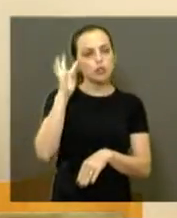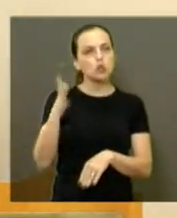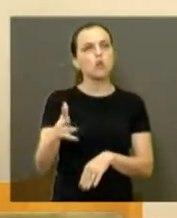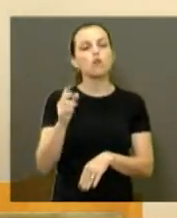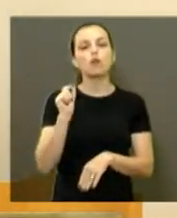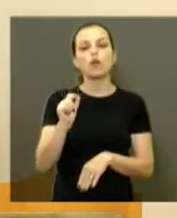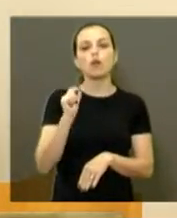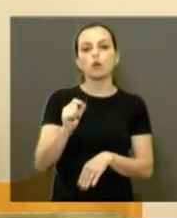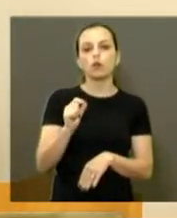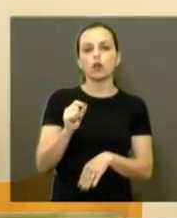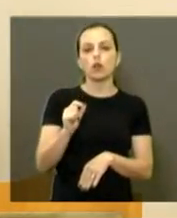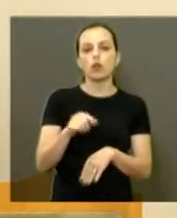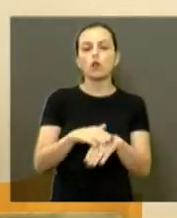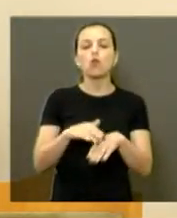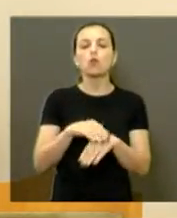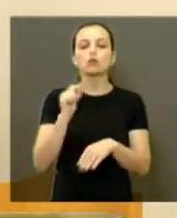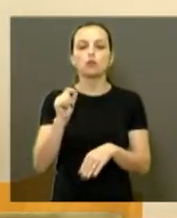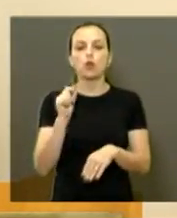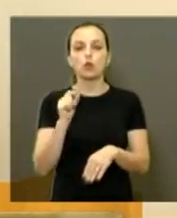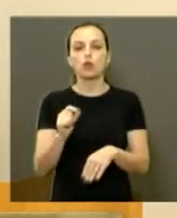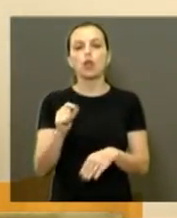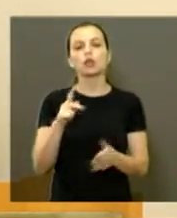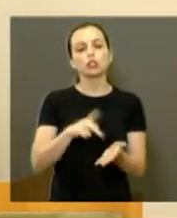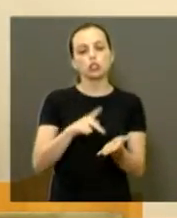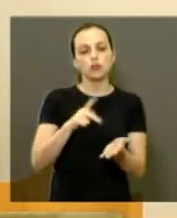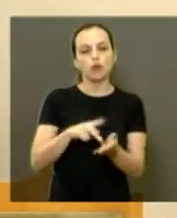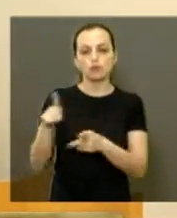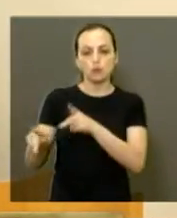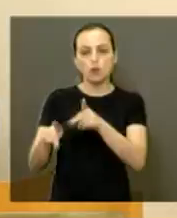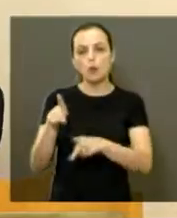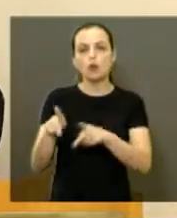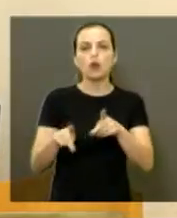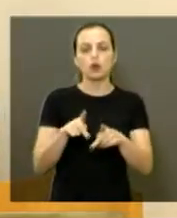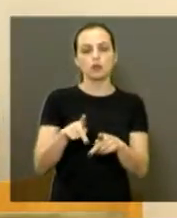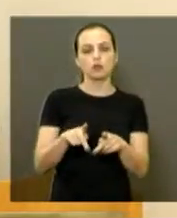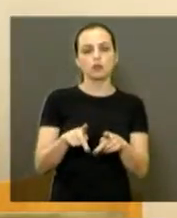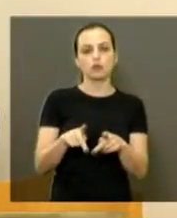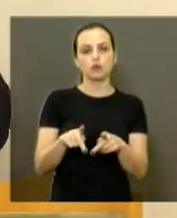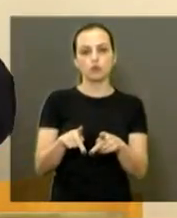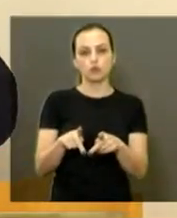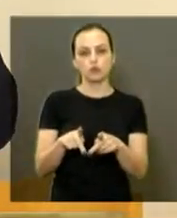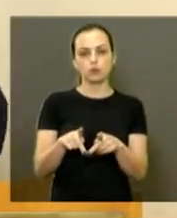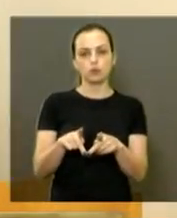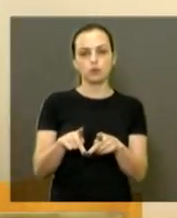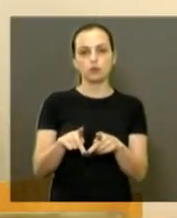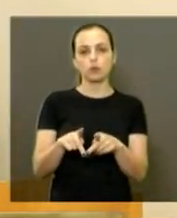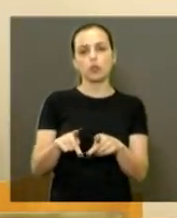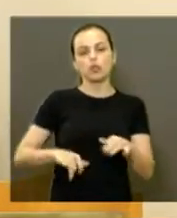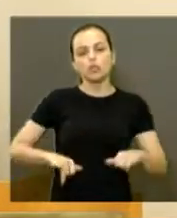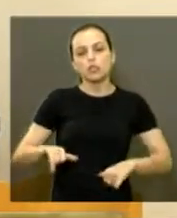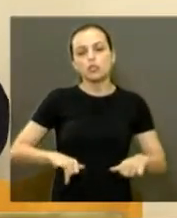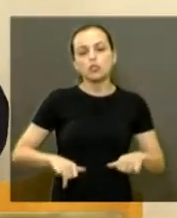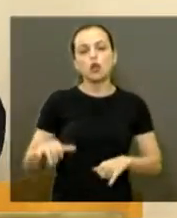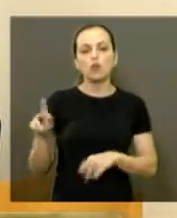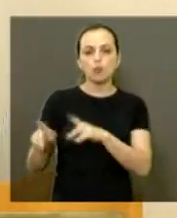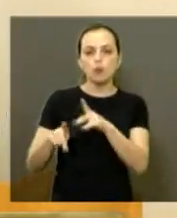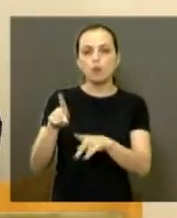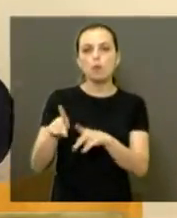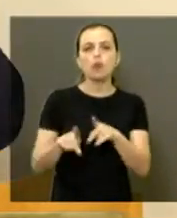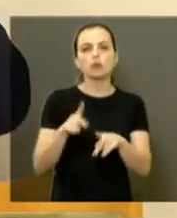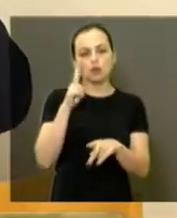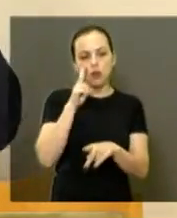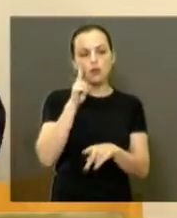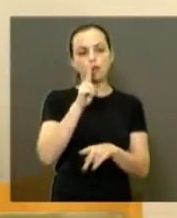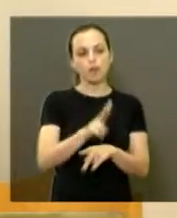tomada a respeito disso? Porque, com certeza, a população, não vou dizer só a população, não, quem sofre muito ali, eu vou ser sincero, eu fui lá ver